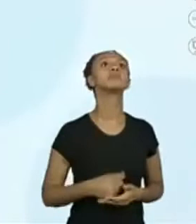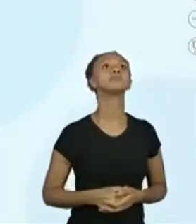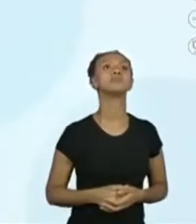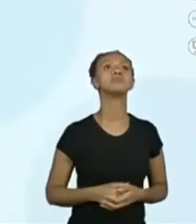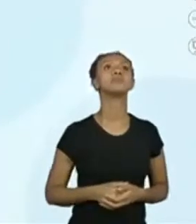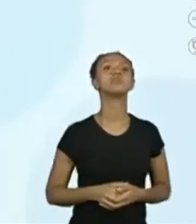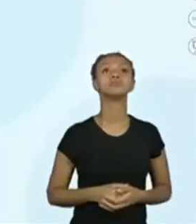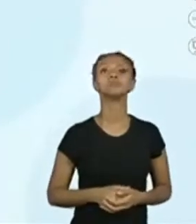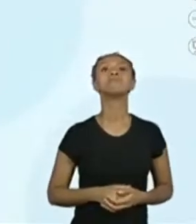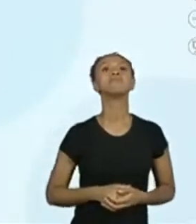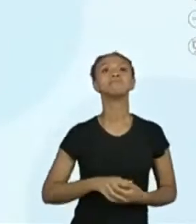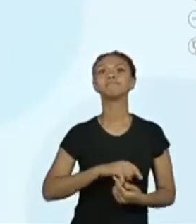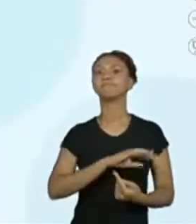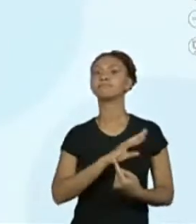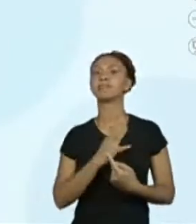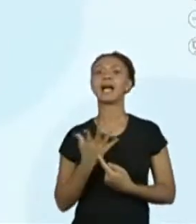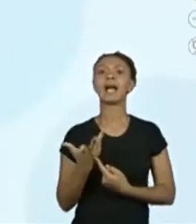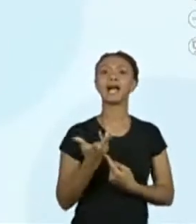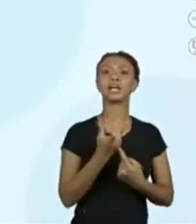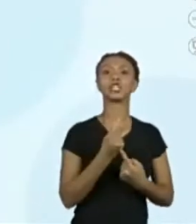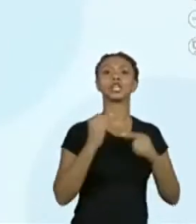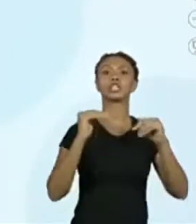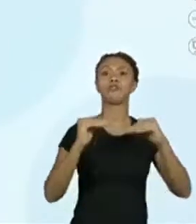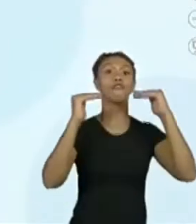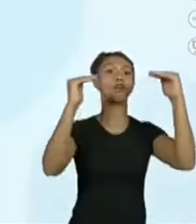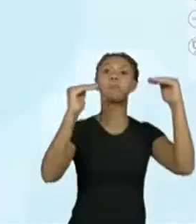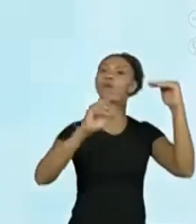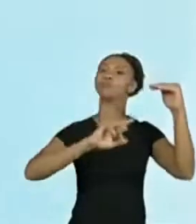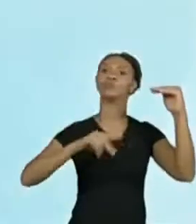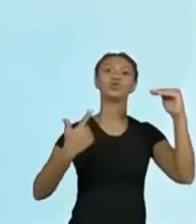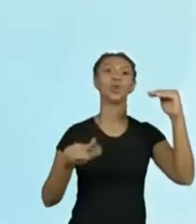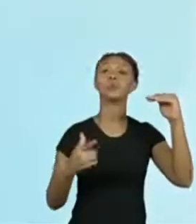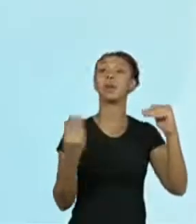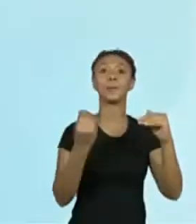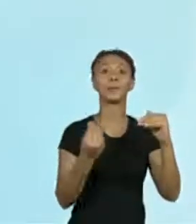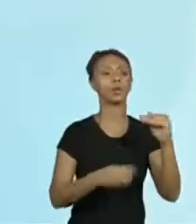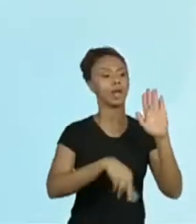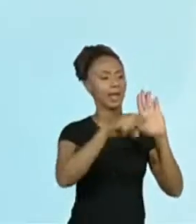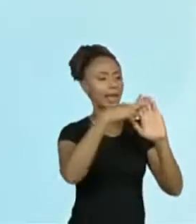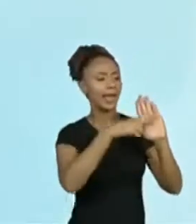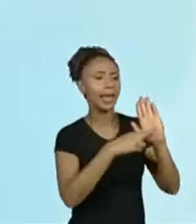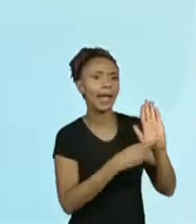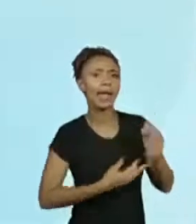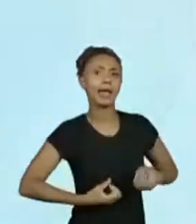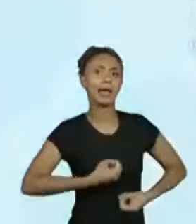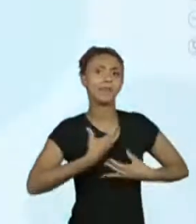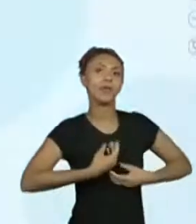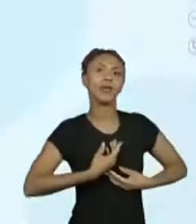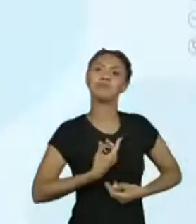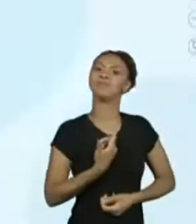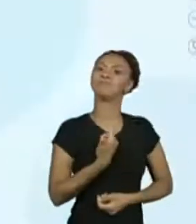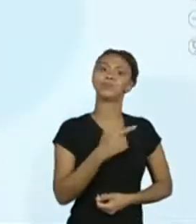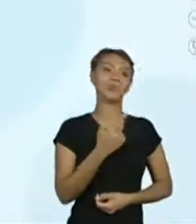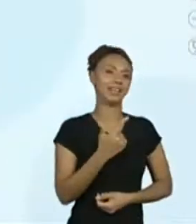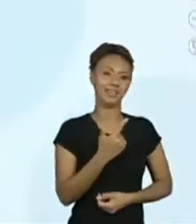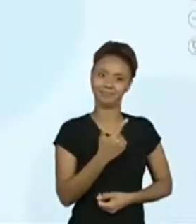artística não formal, porque não segue as regras habituais de um poema. Segundo